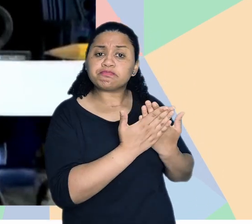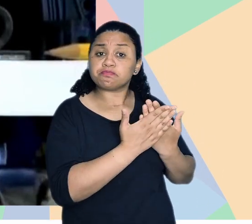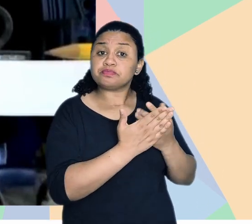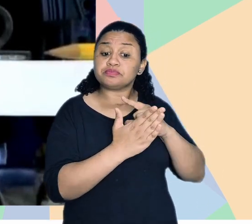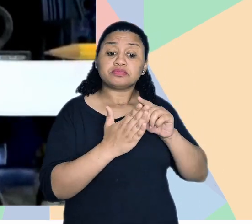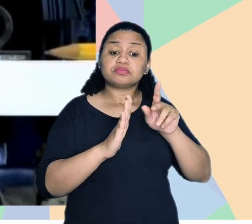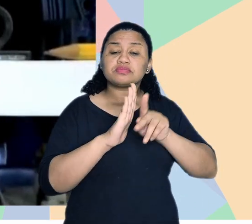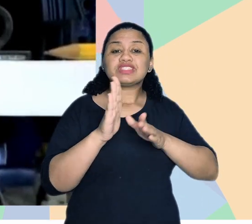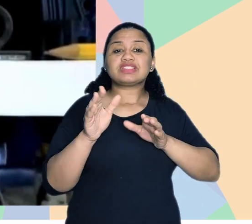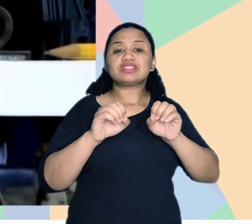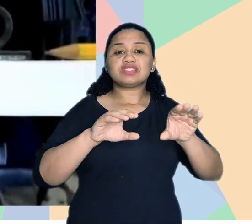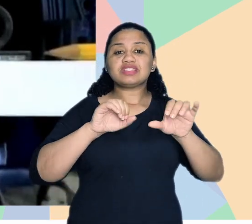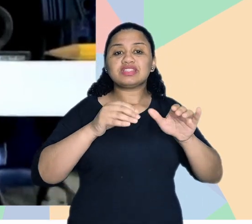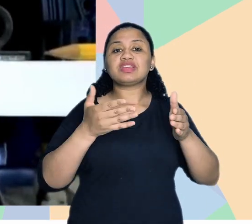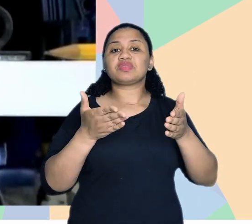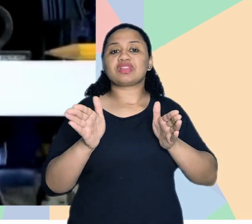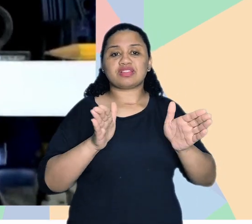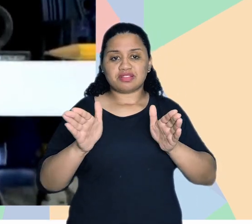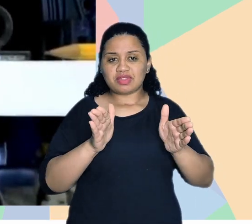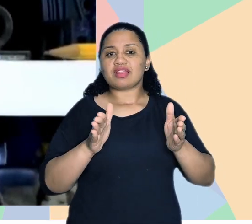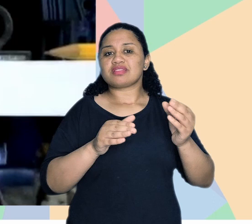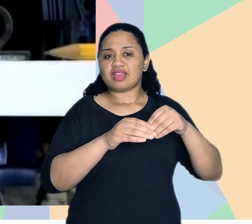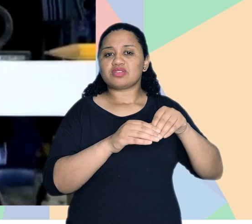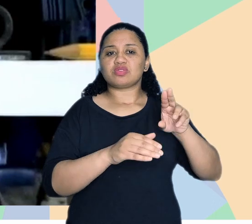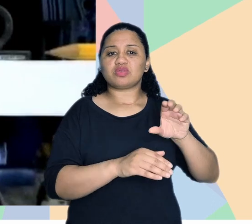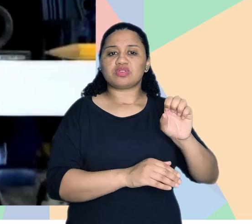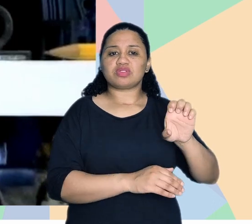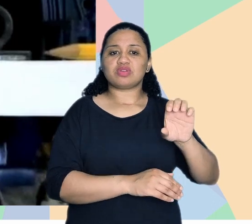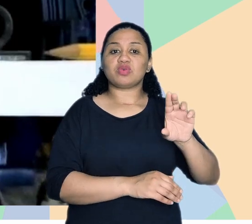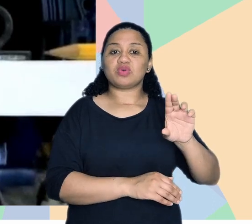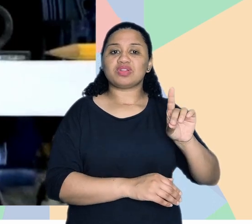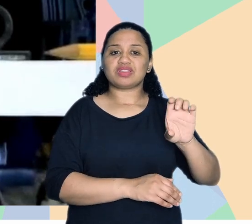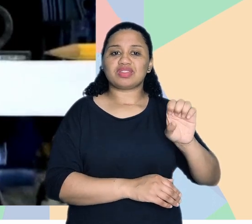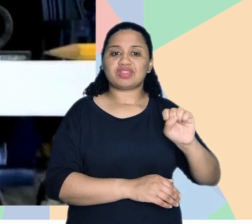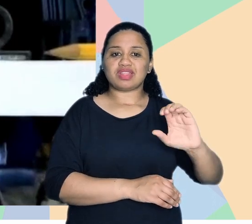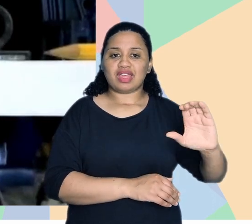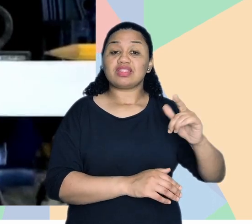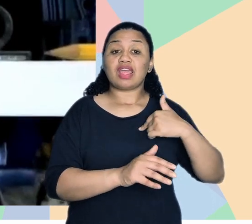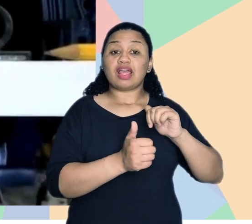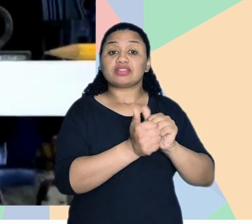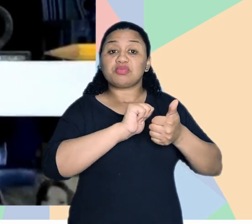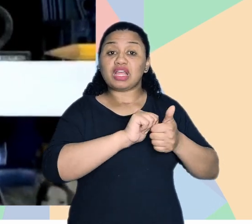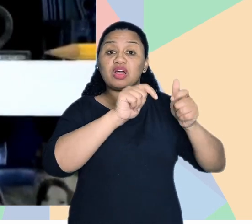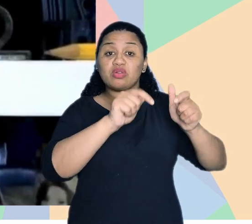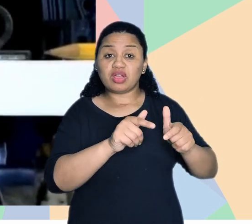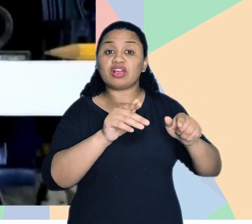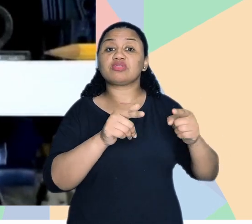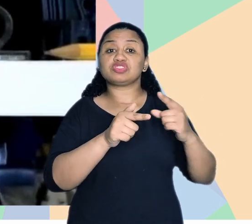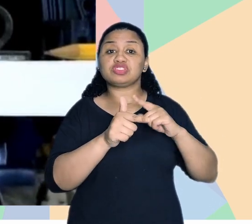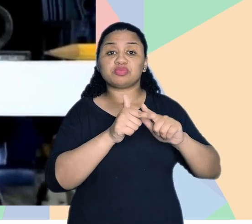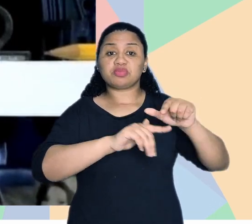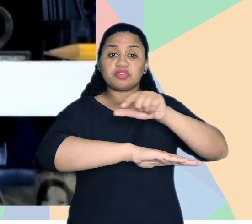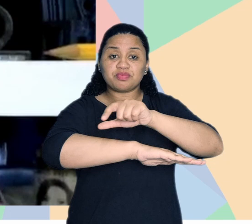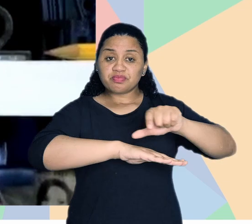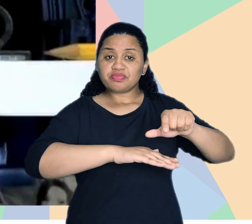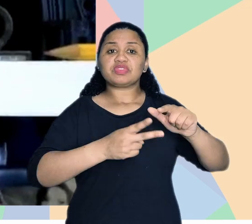escolas, né, a gente tem um projeto de ensino de acessibilidade no nosso centro, da UDESC Laguna, que era justamente adequar o nosso centro.